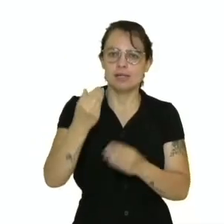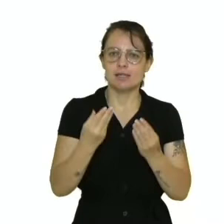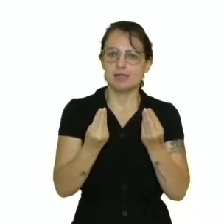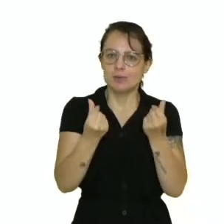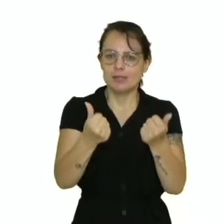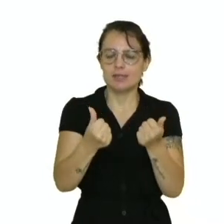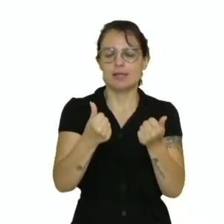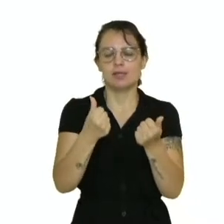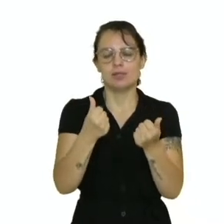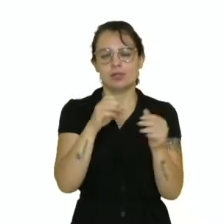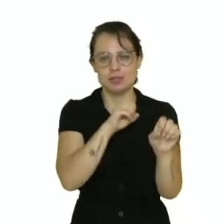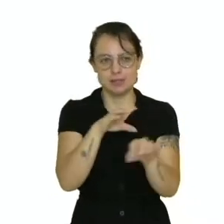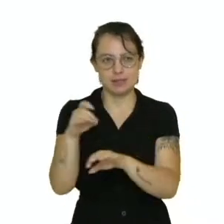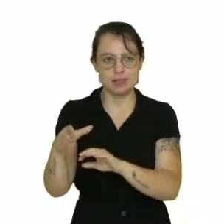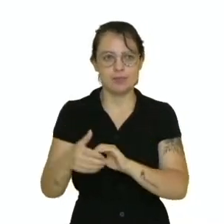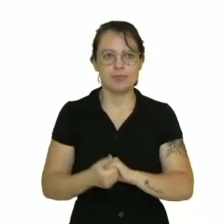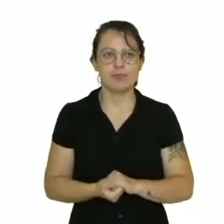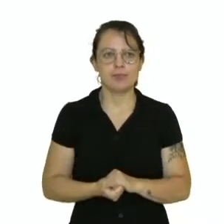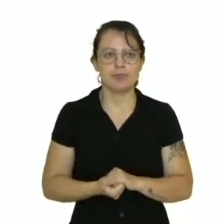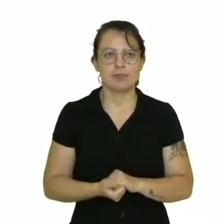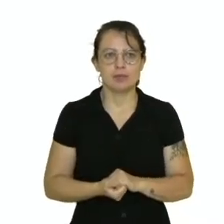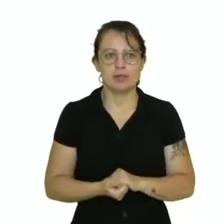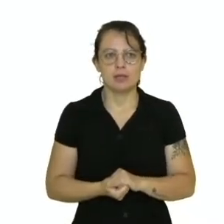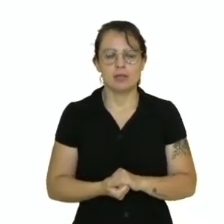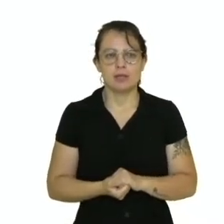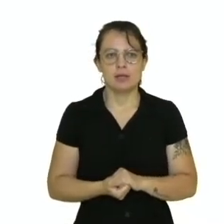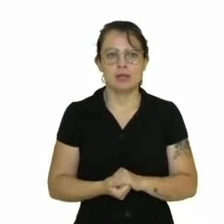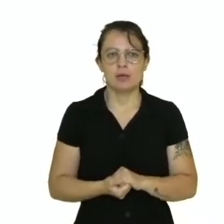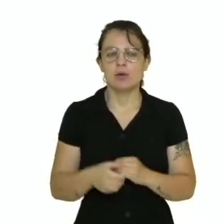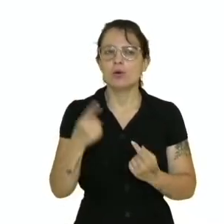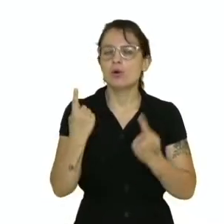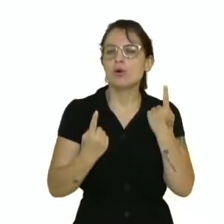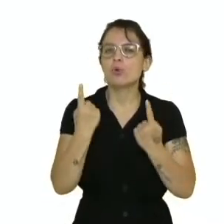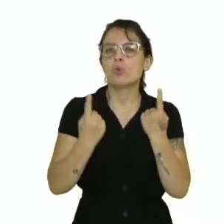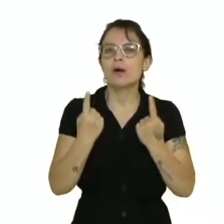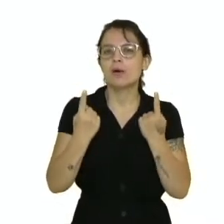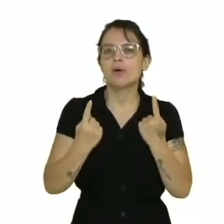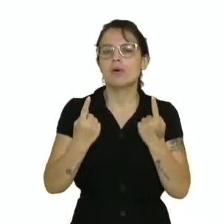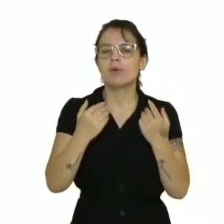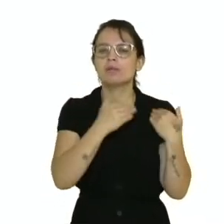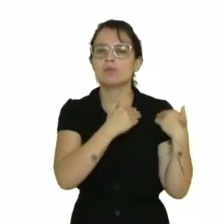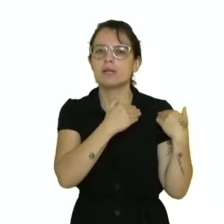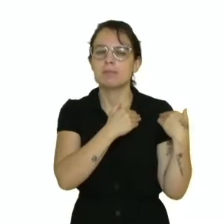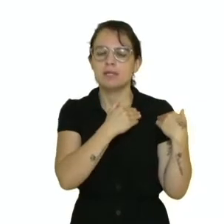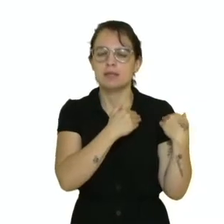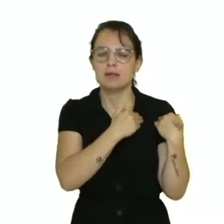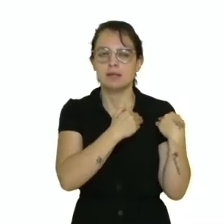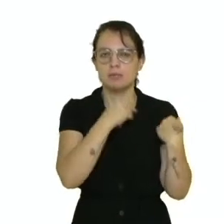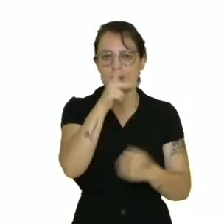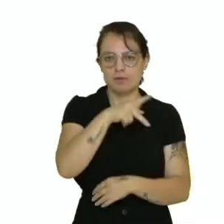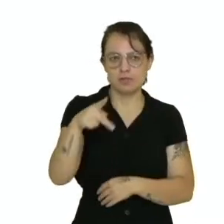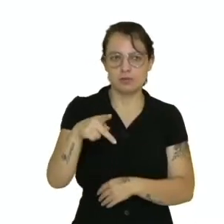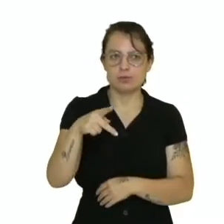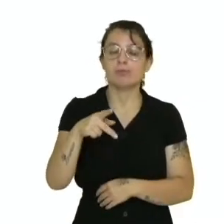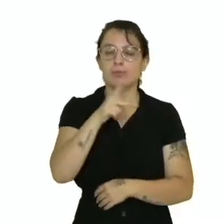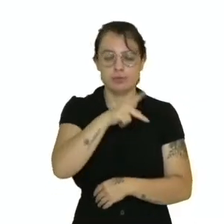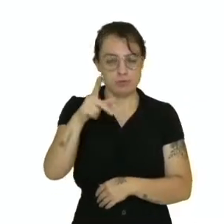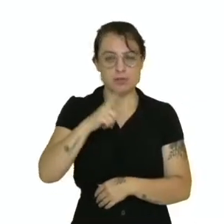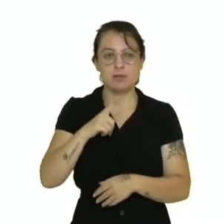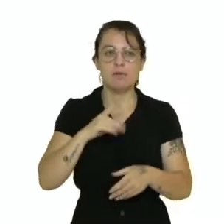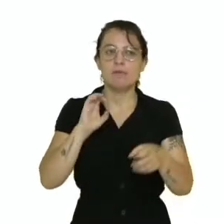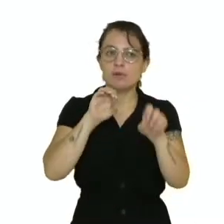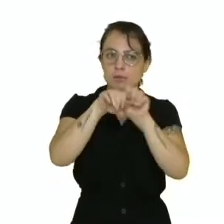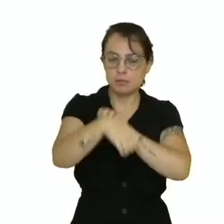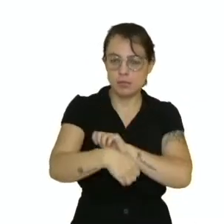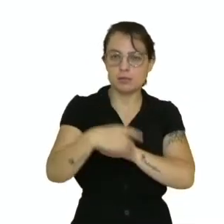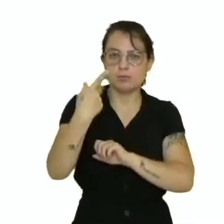O papel da equipe docente são os professores, cada um licenciado para a sua matéria, eles identificam também os autos e indisciplina e